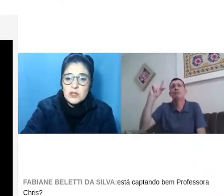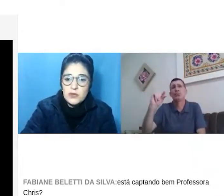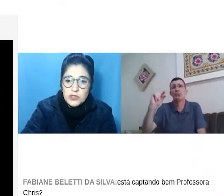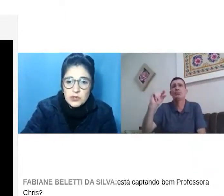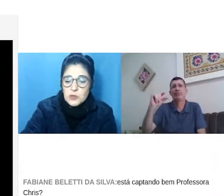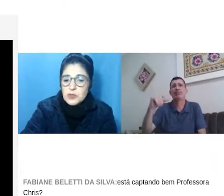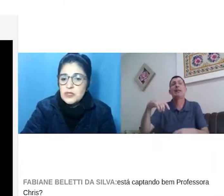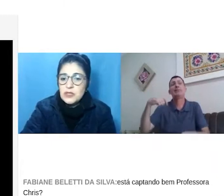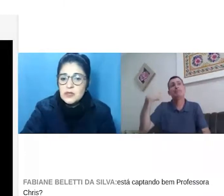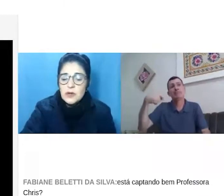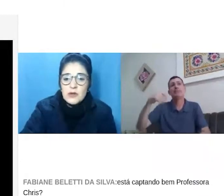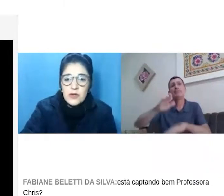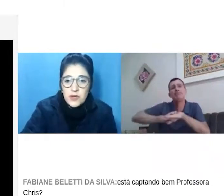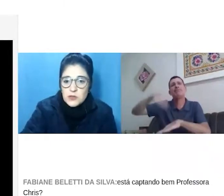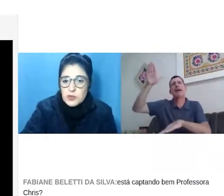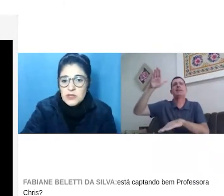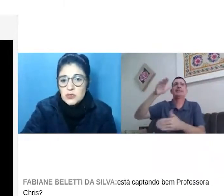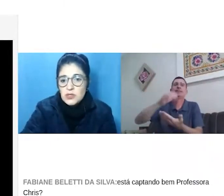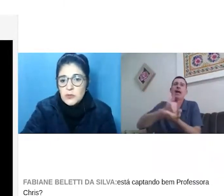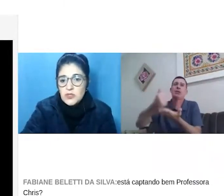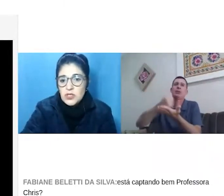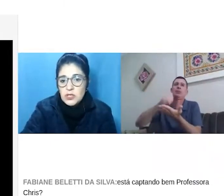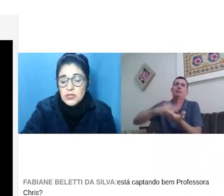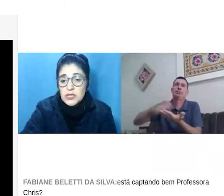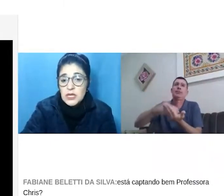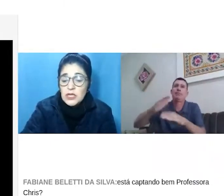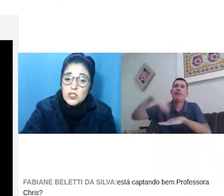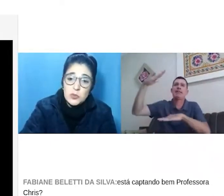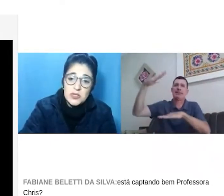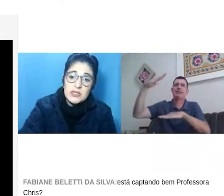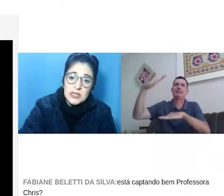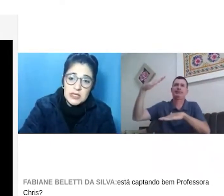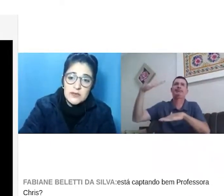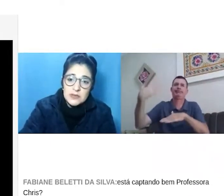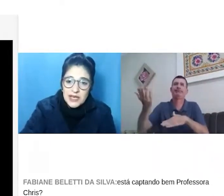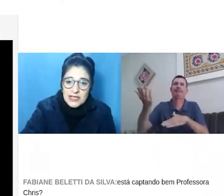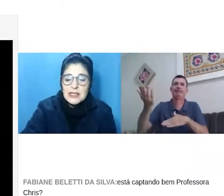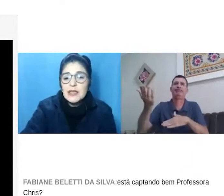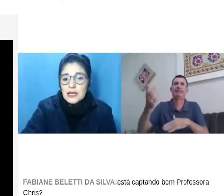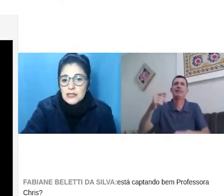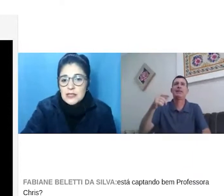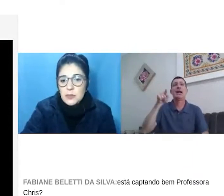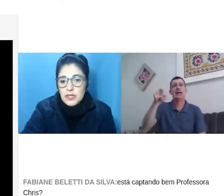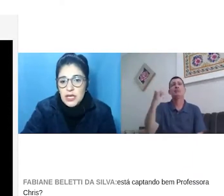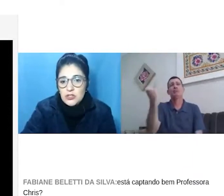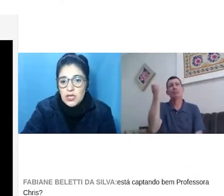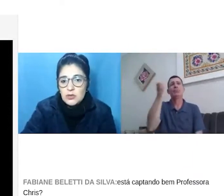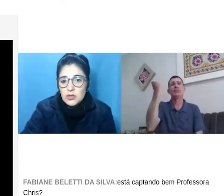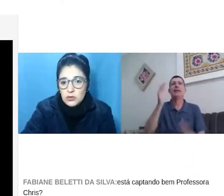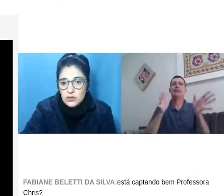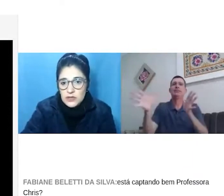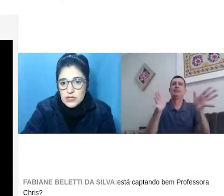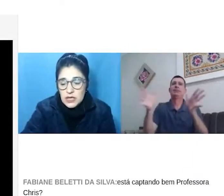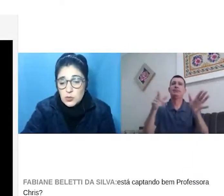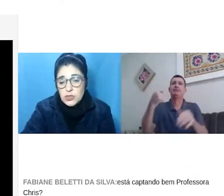precisam, professores precisam, eventos precisam de intérpretes de Libras. E a gente precisa cada vez mais essa acessibilidade dentro